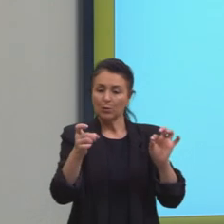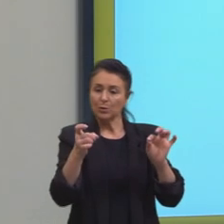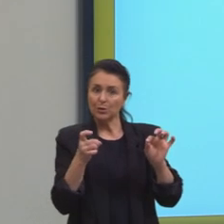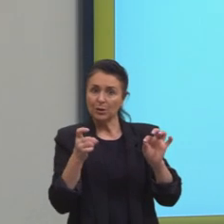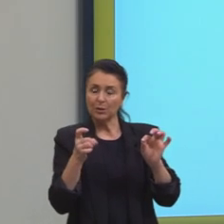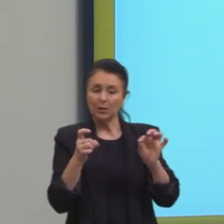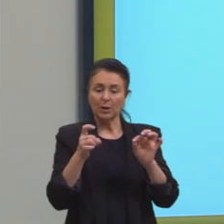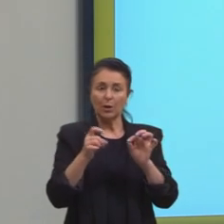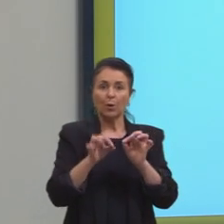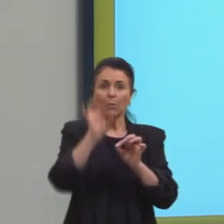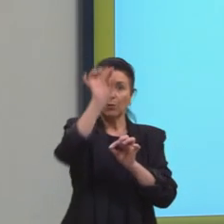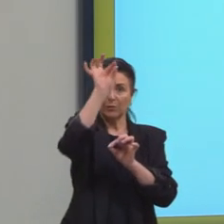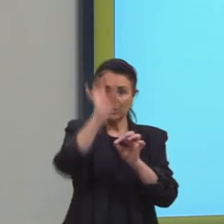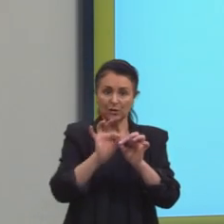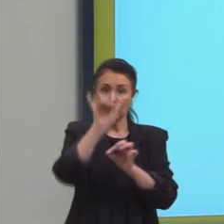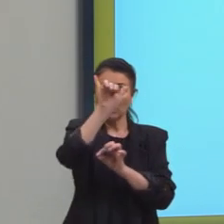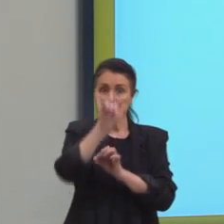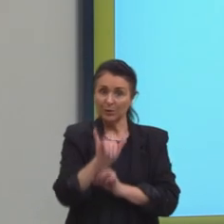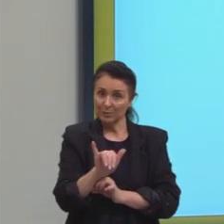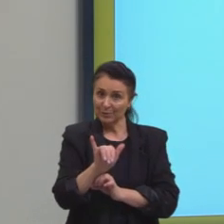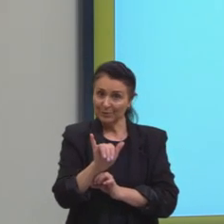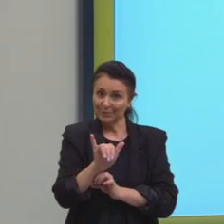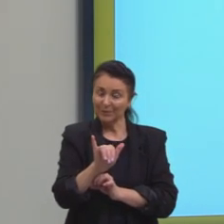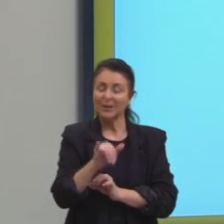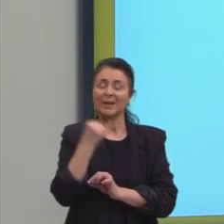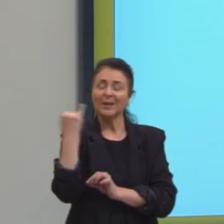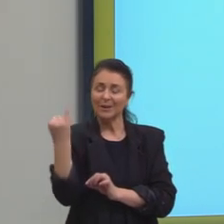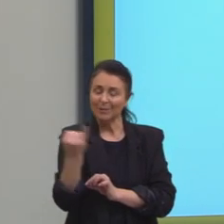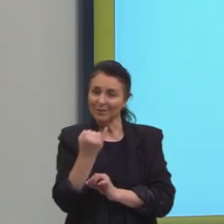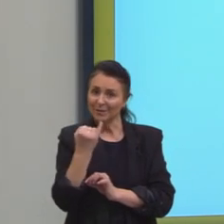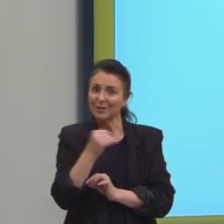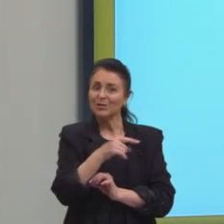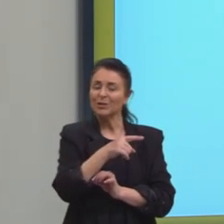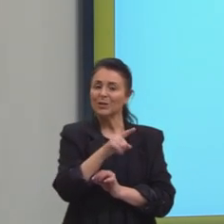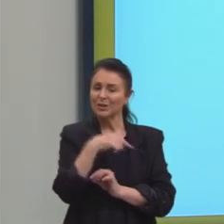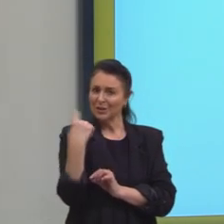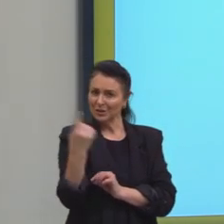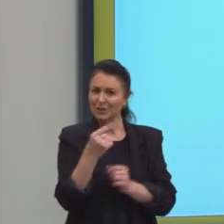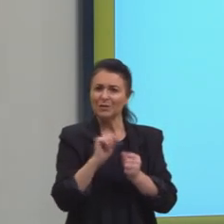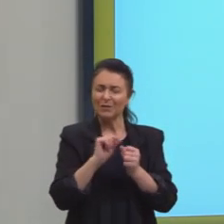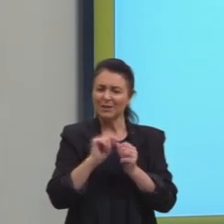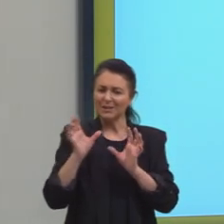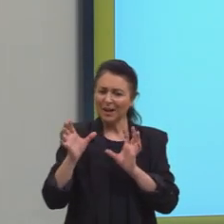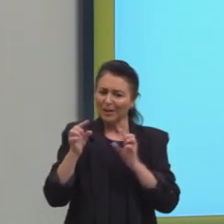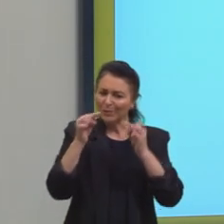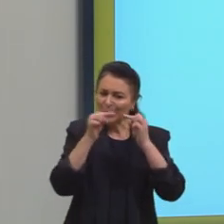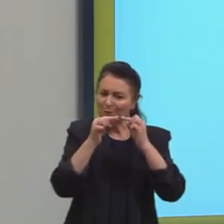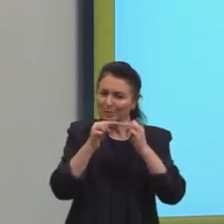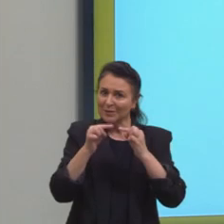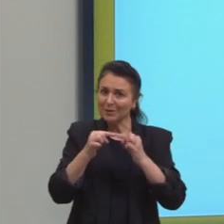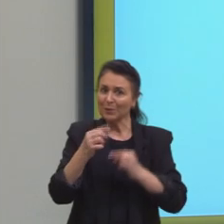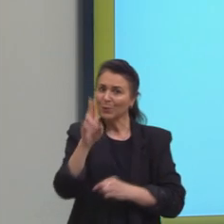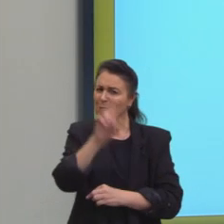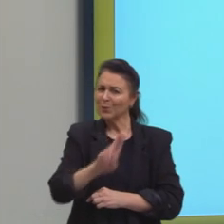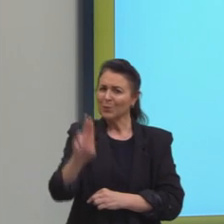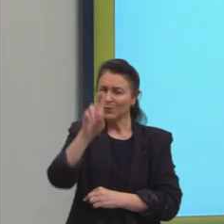nós temos o eixo vertical Y. Então, é importante que a gente faça essa associação com o nosso dia a dia.